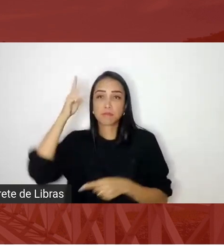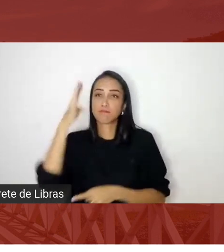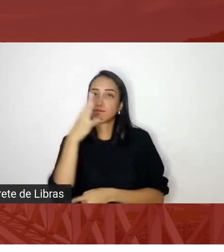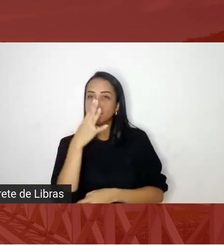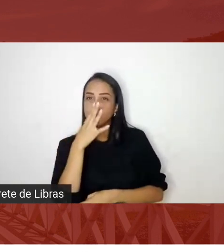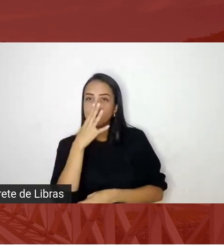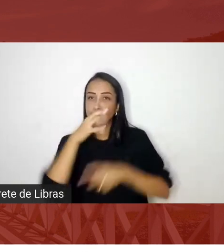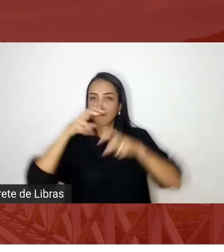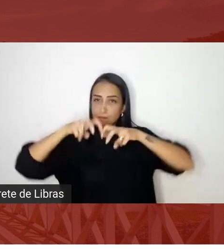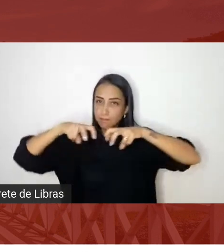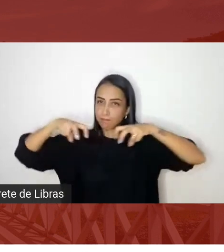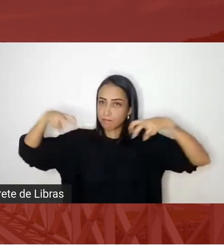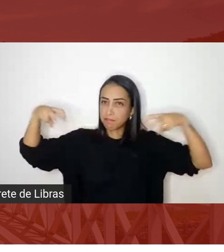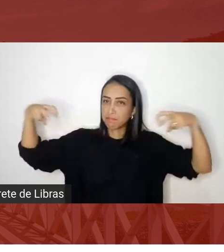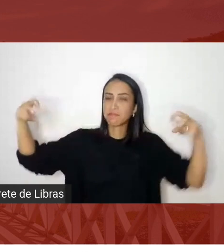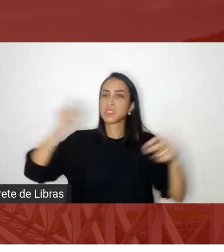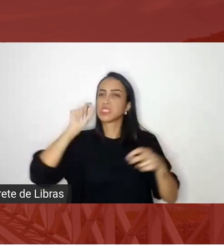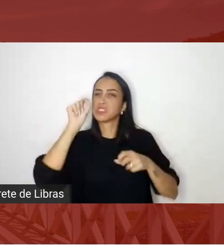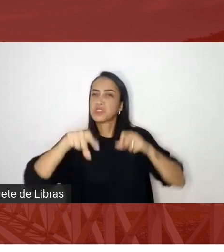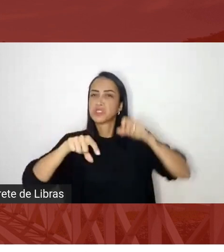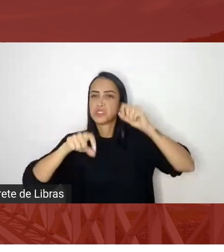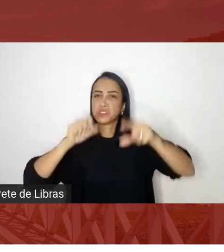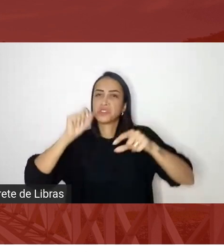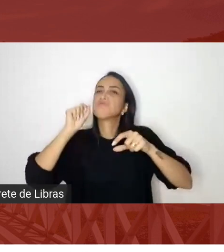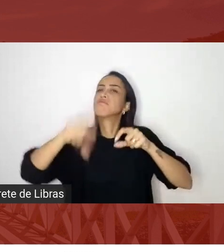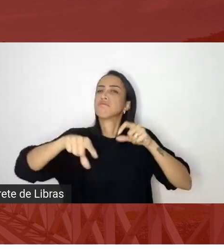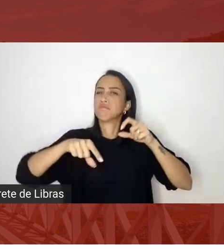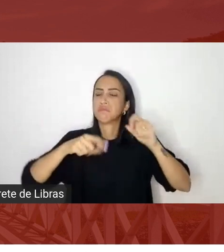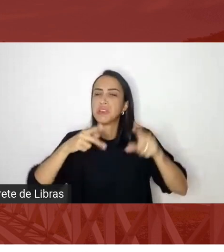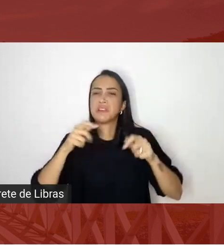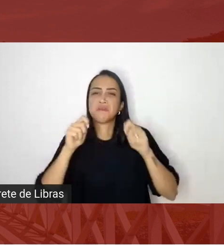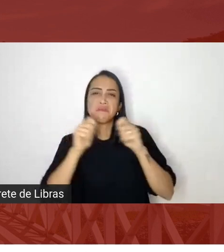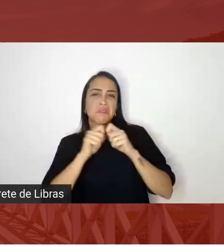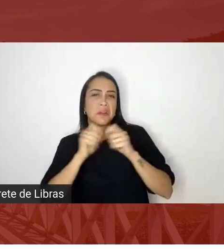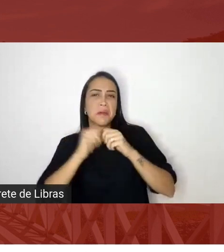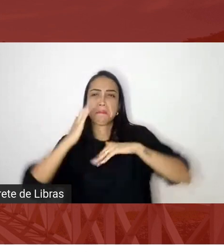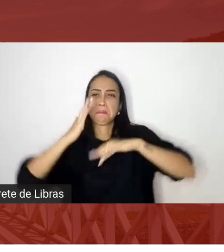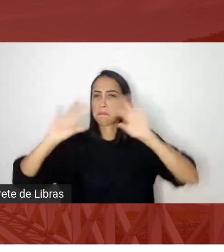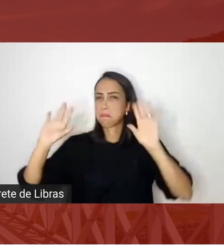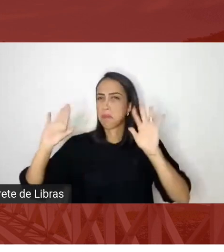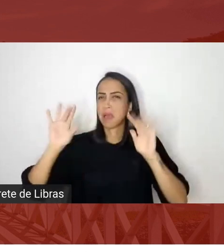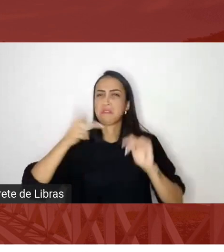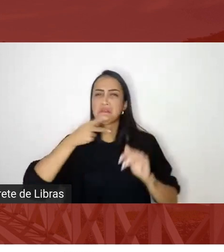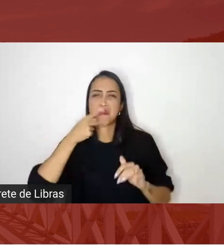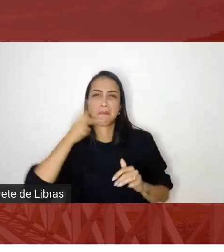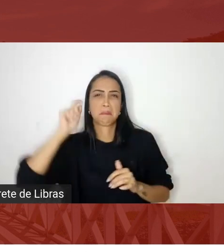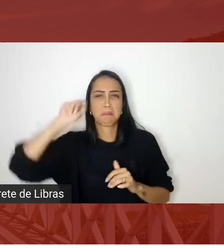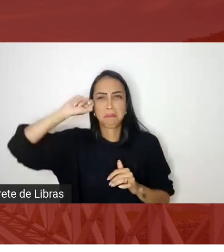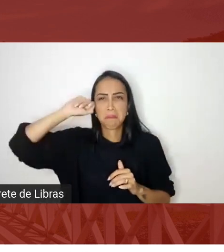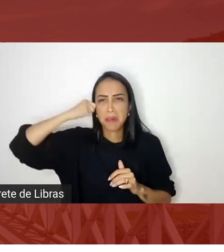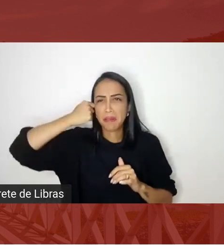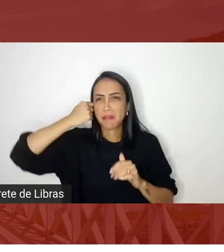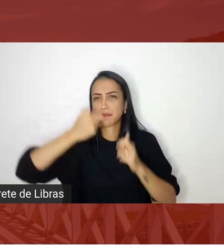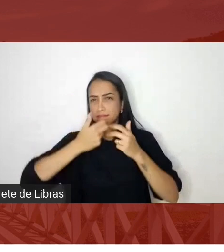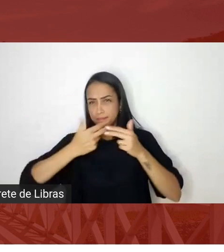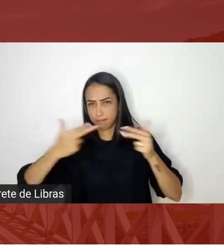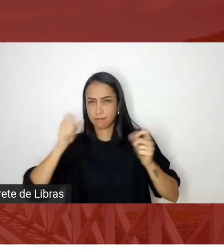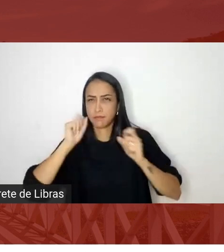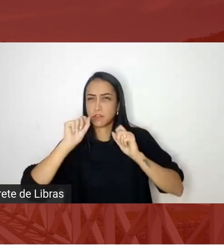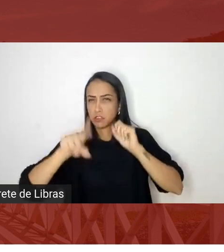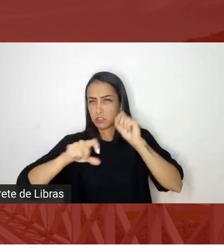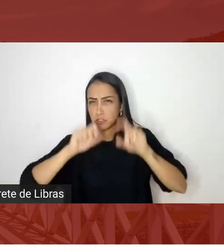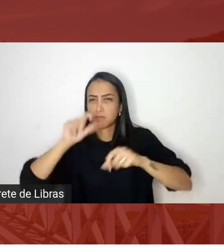futebol é fazendo gestos racistas pra é jogadores